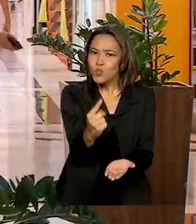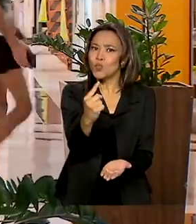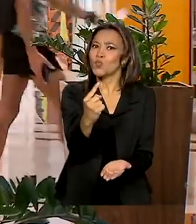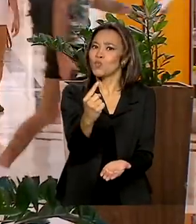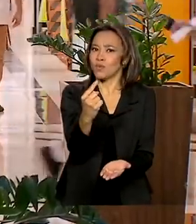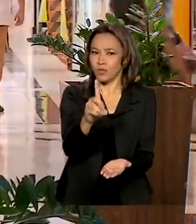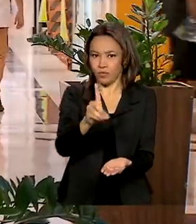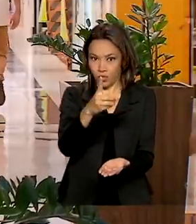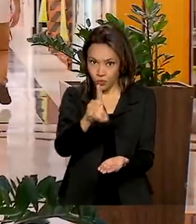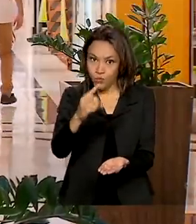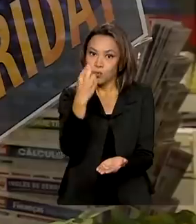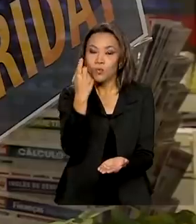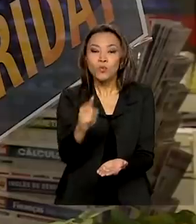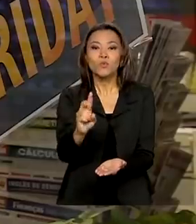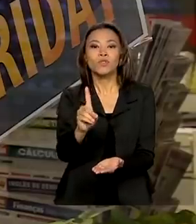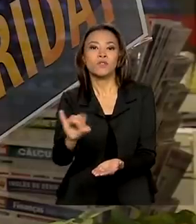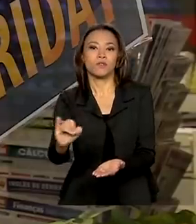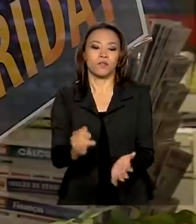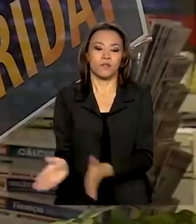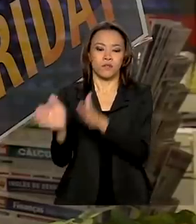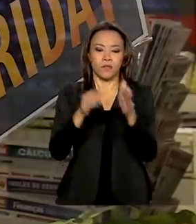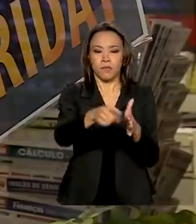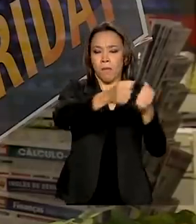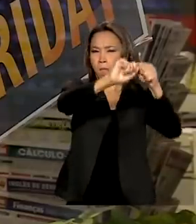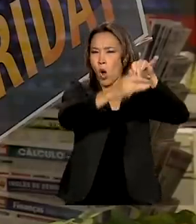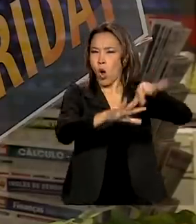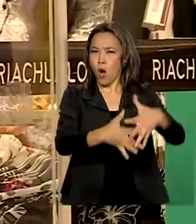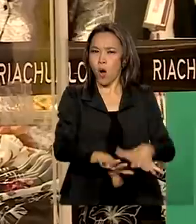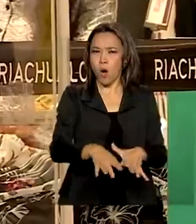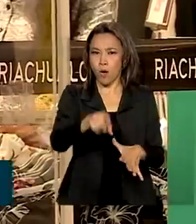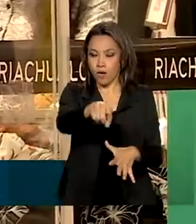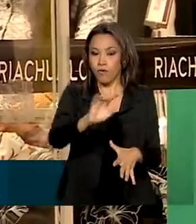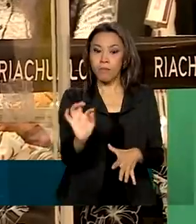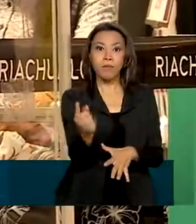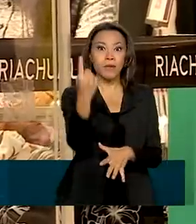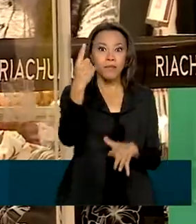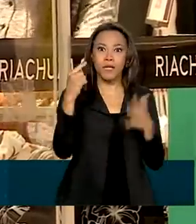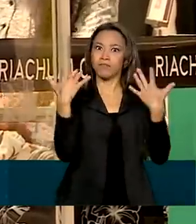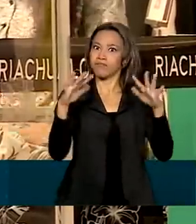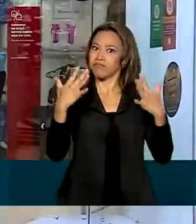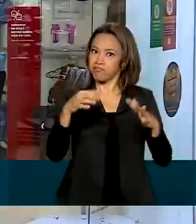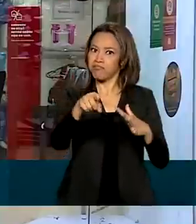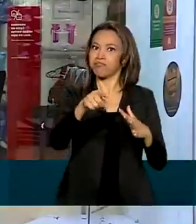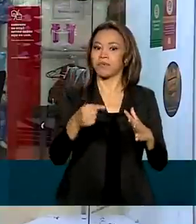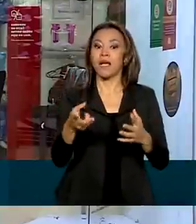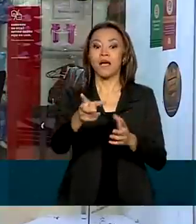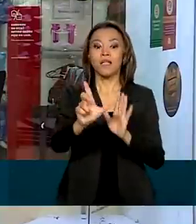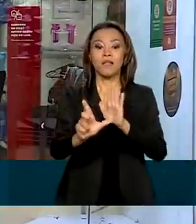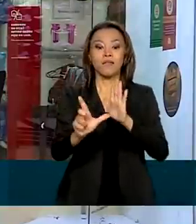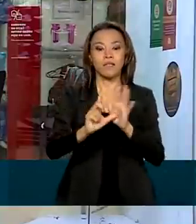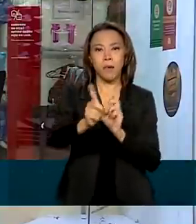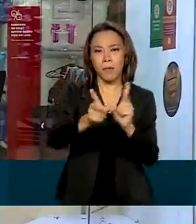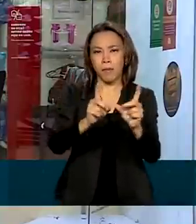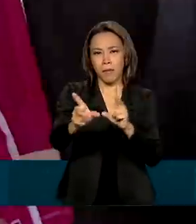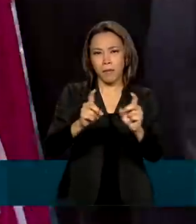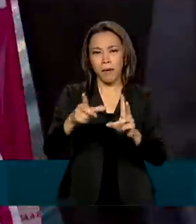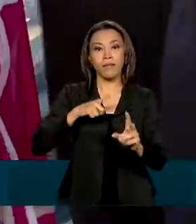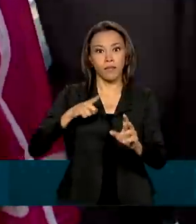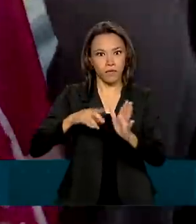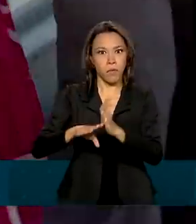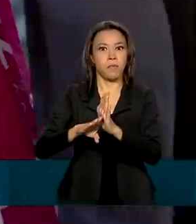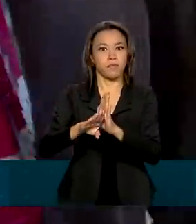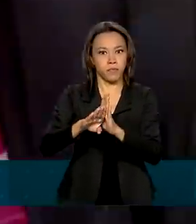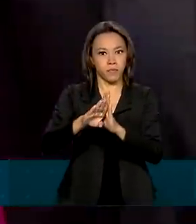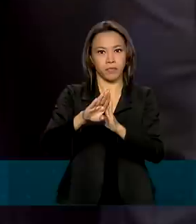Com a redução de preços, a Black Friday foi a primeira data comemorativa do comércio a apresentar crescimento